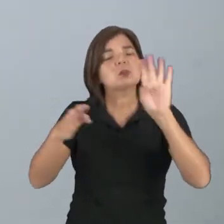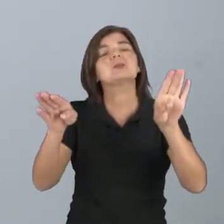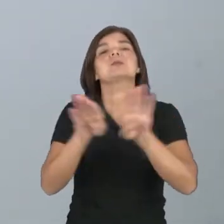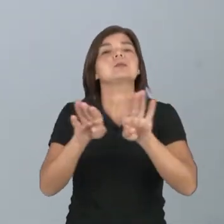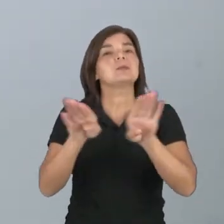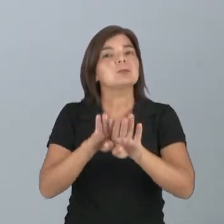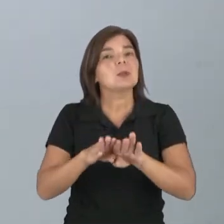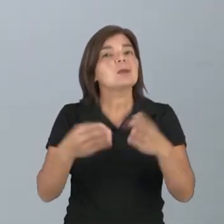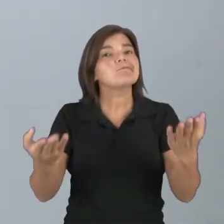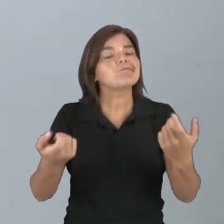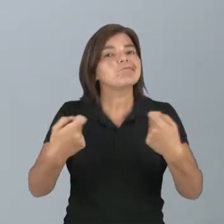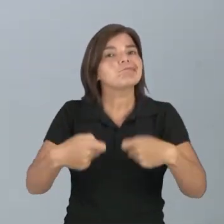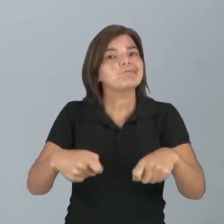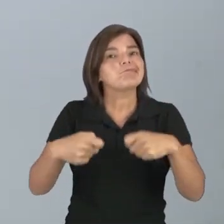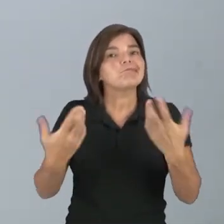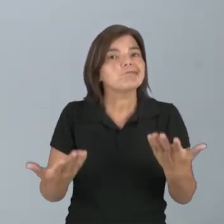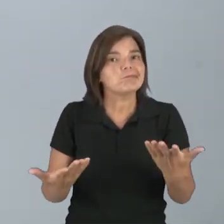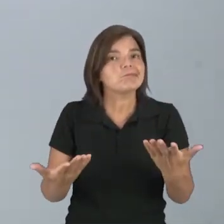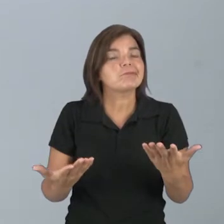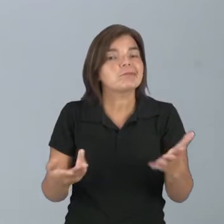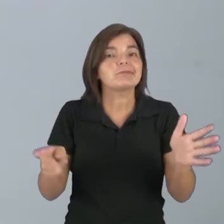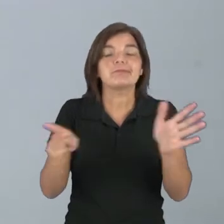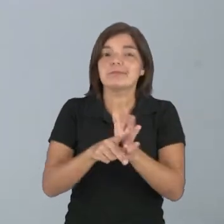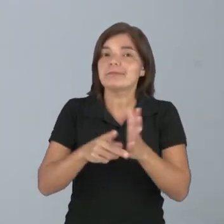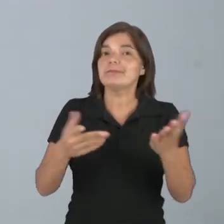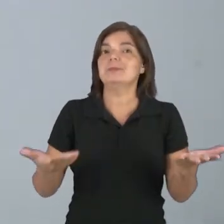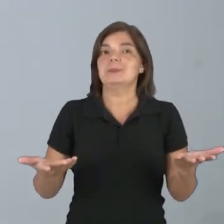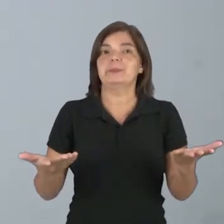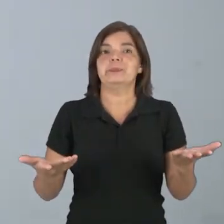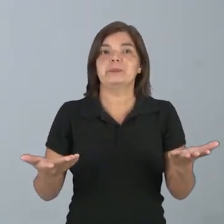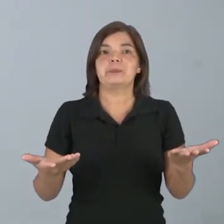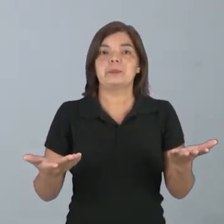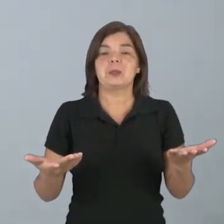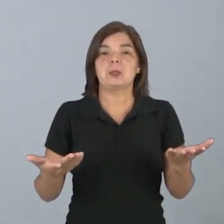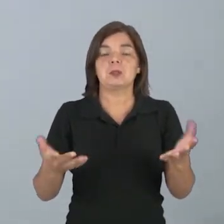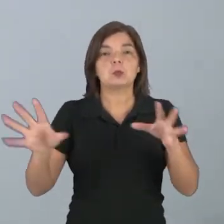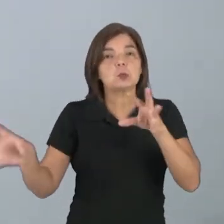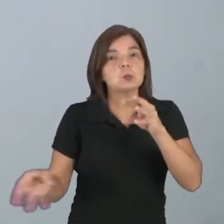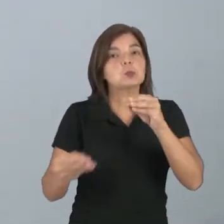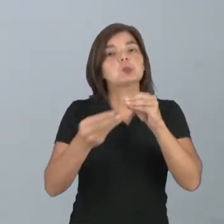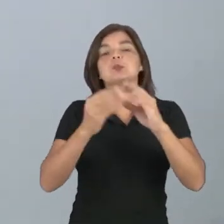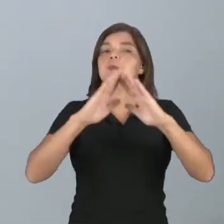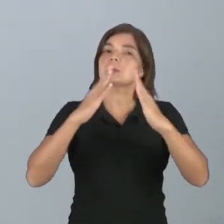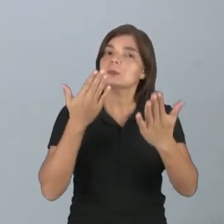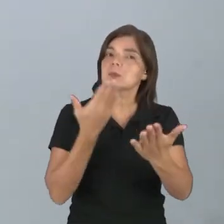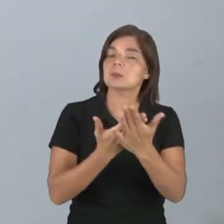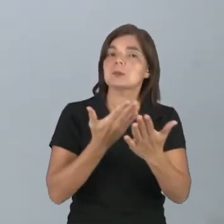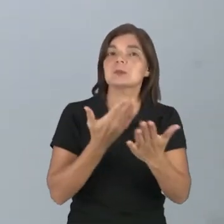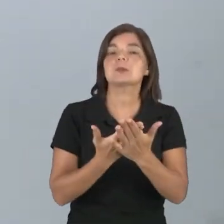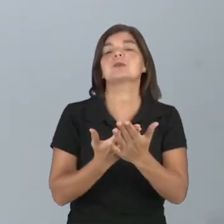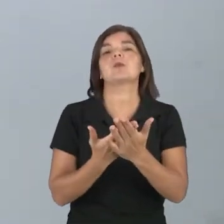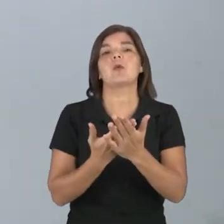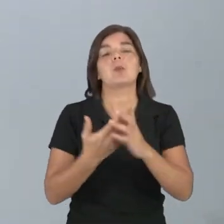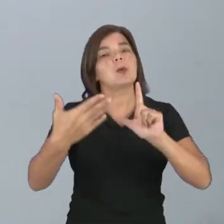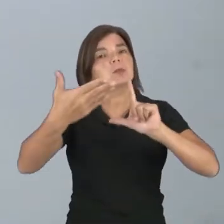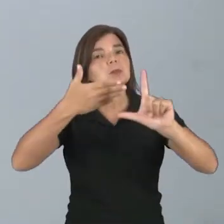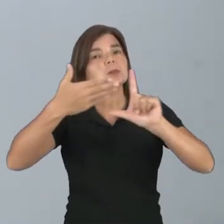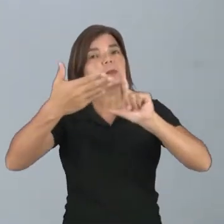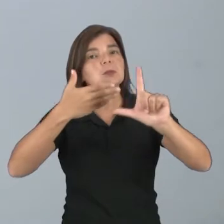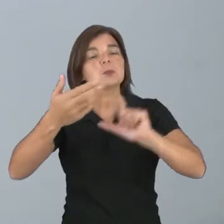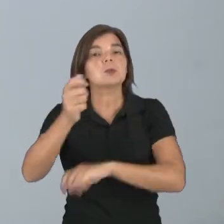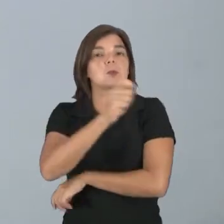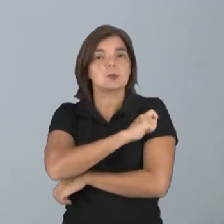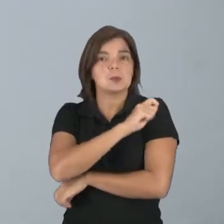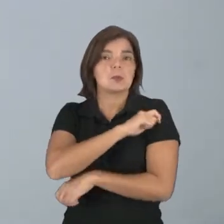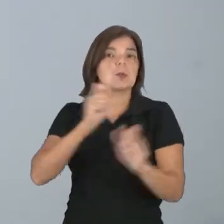necessidade, pela própria implantação das escolas em determinadas plataformas para que os